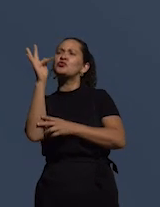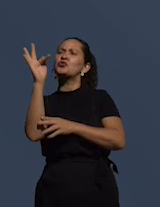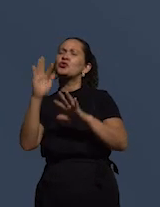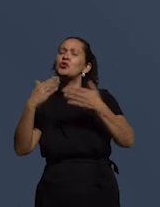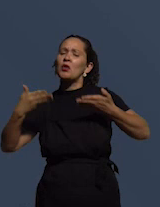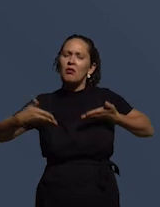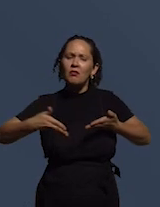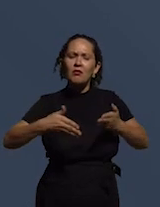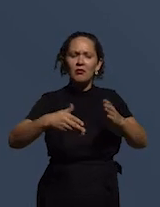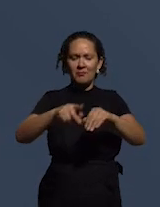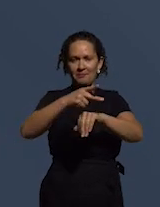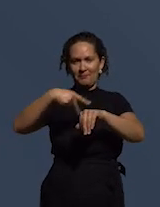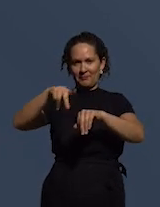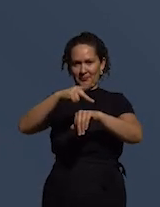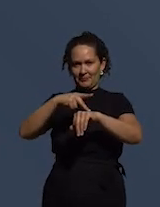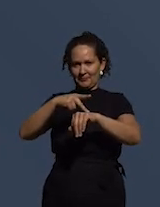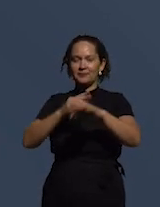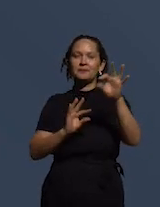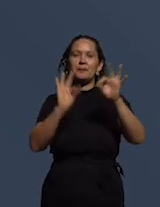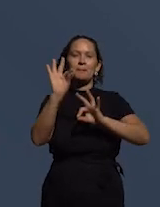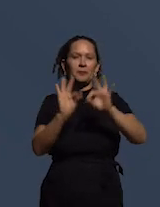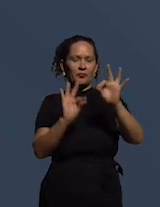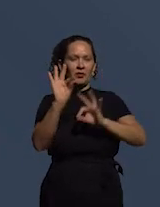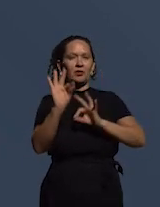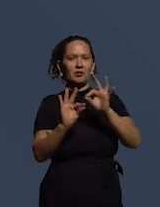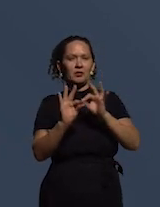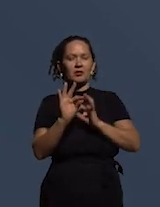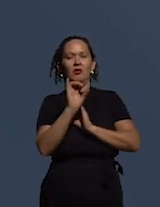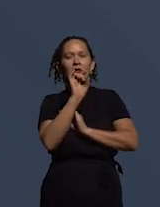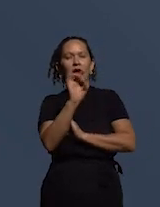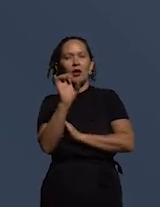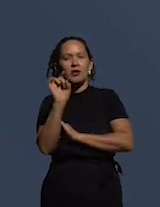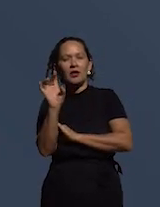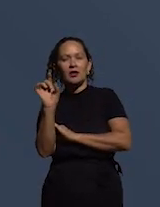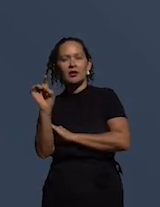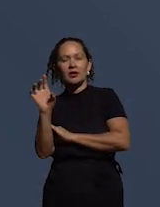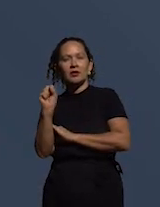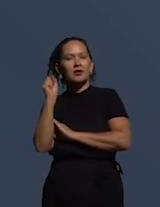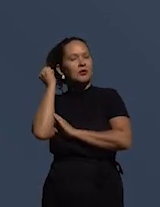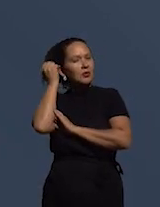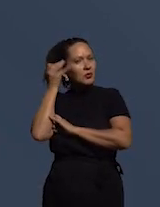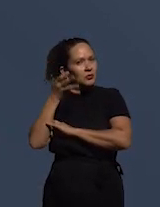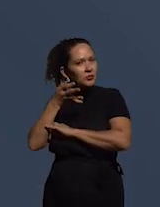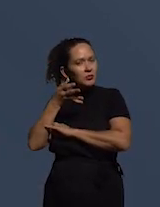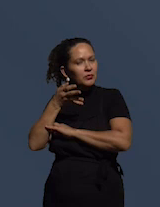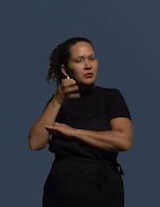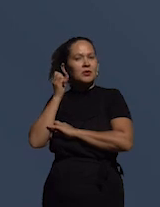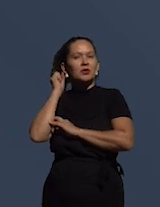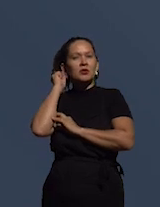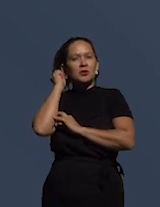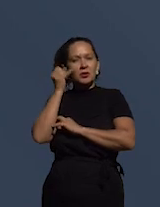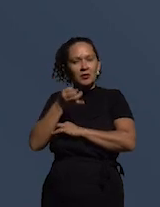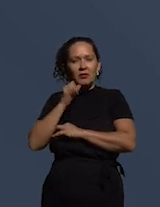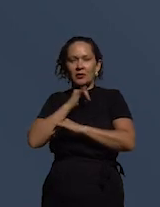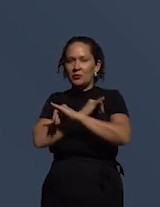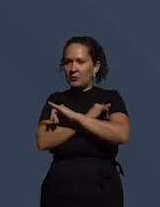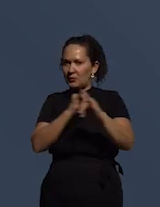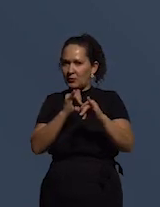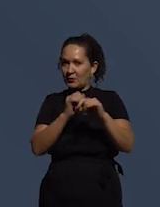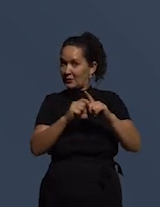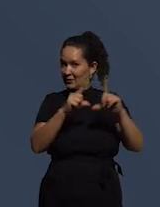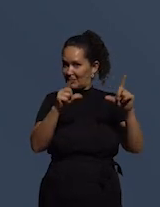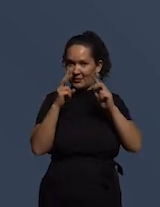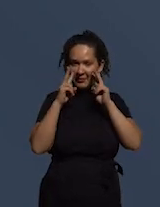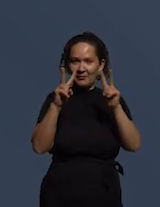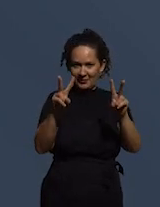previsão que é o Public Integrity Forecast nosso site está aqui na tela acho que está todo mundo conseguindo ver